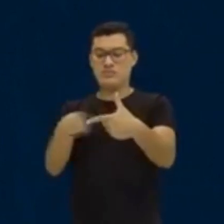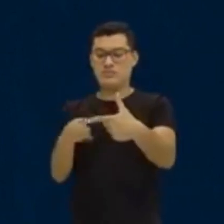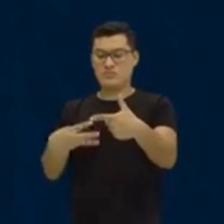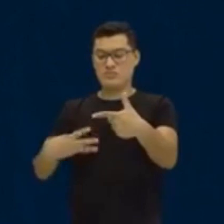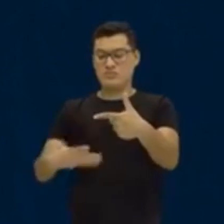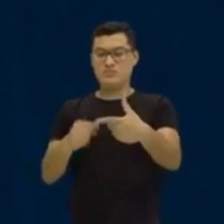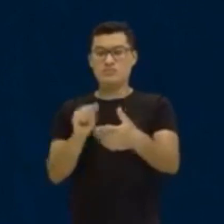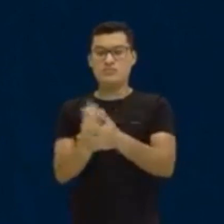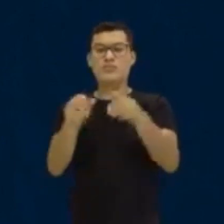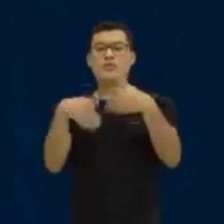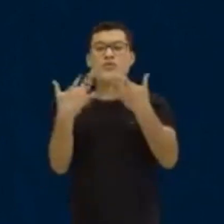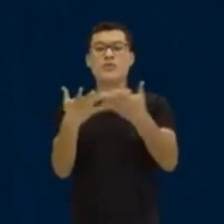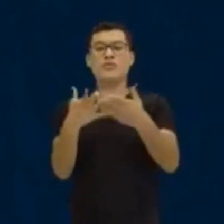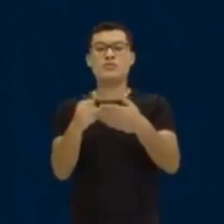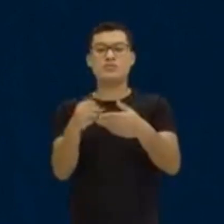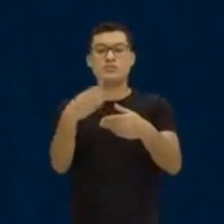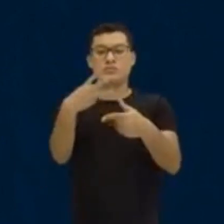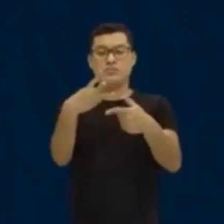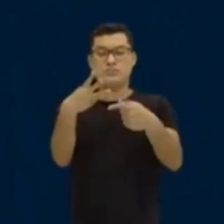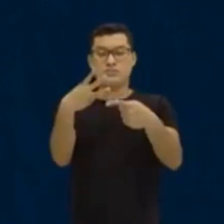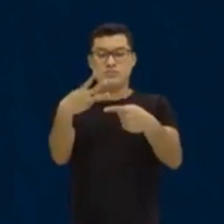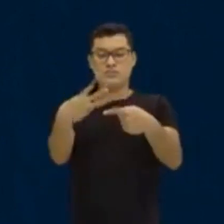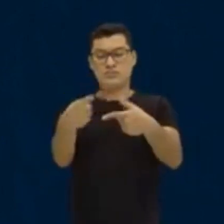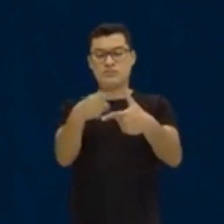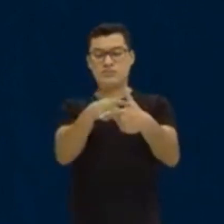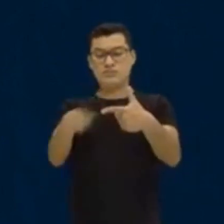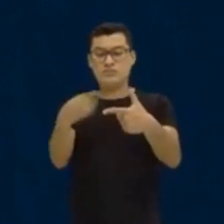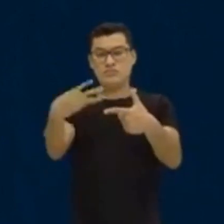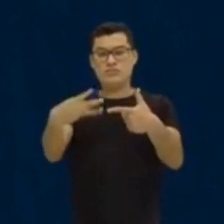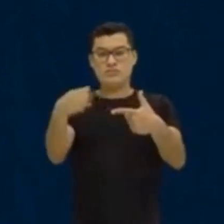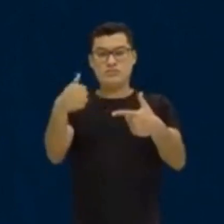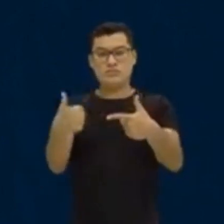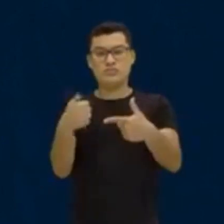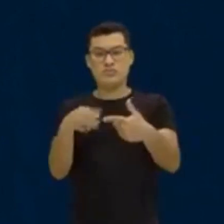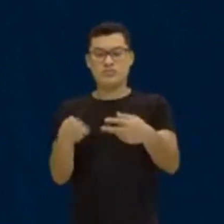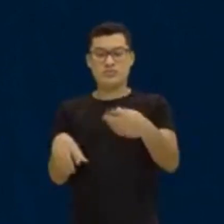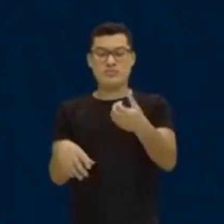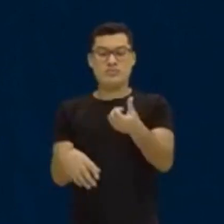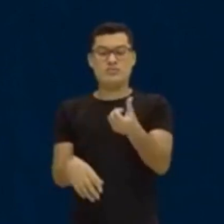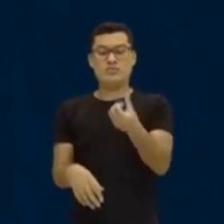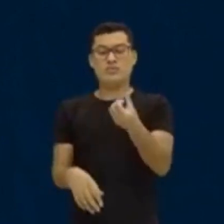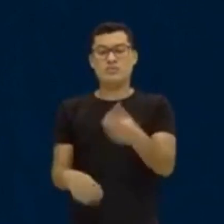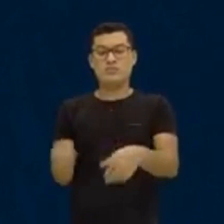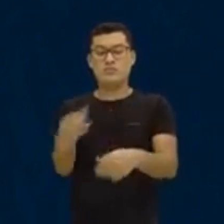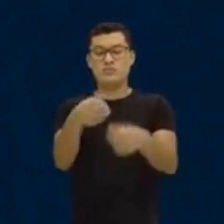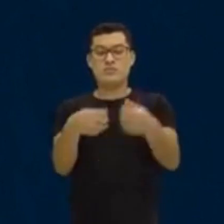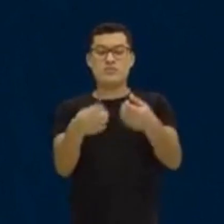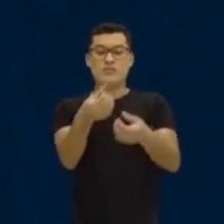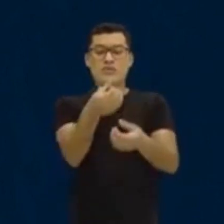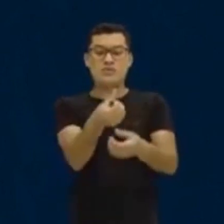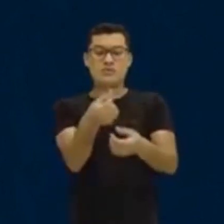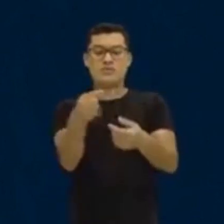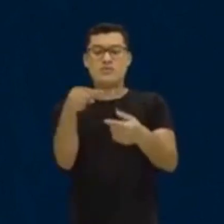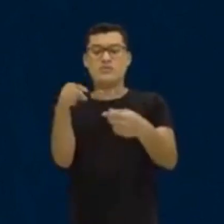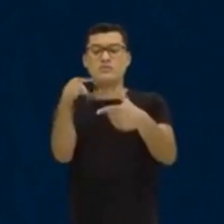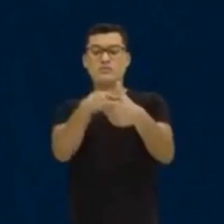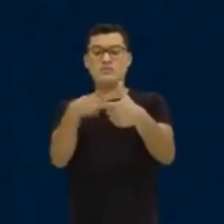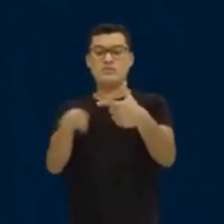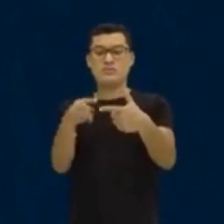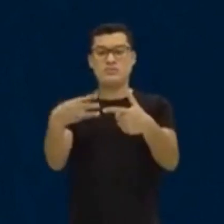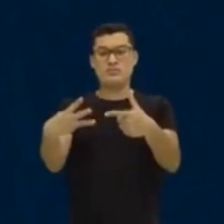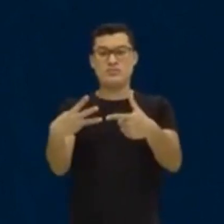qual é a outra forma que a gente usa pra ler essa fração? Ah, a pode lê-la como 1 meio. Então, 1 sobre 2 é 0